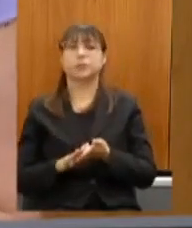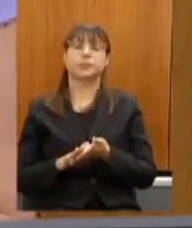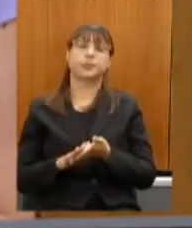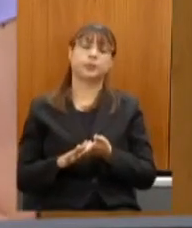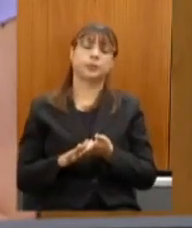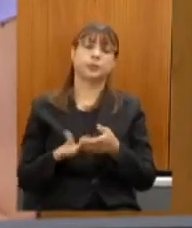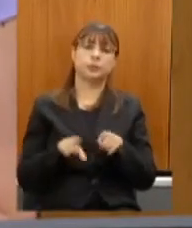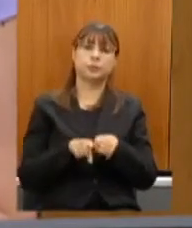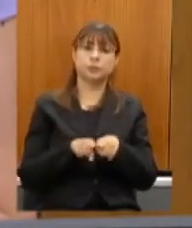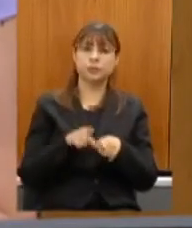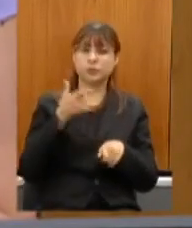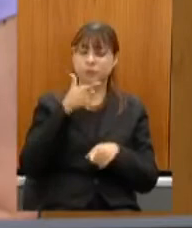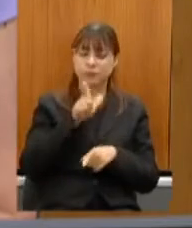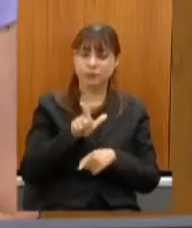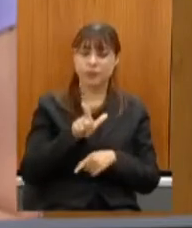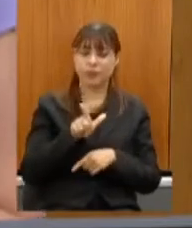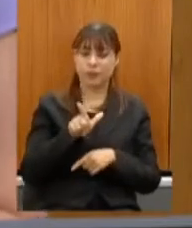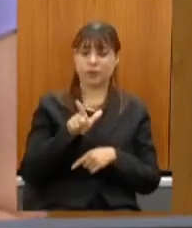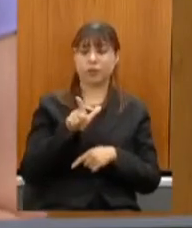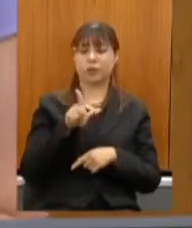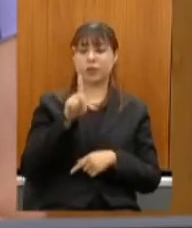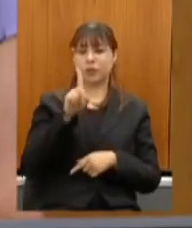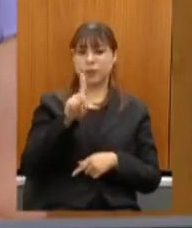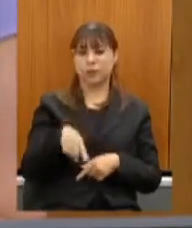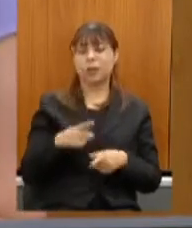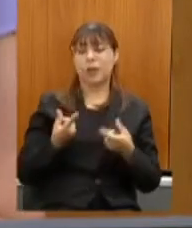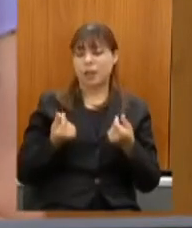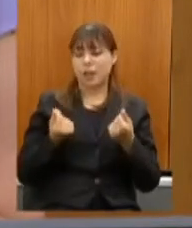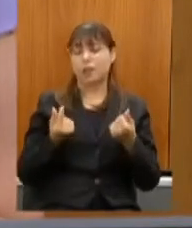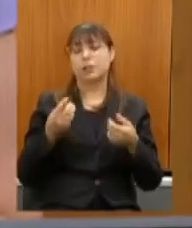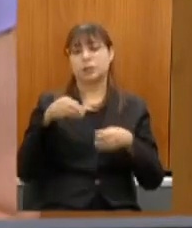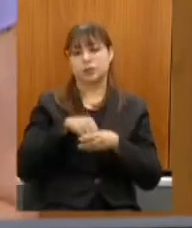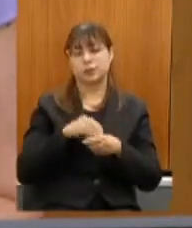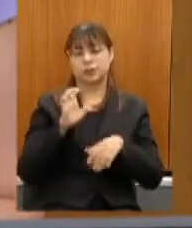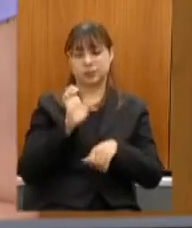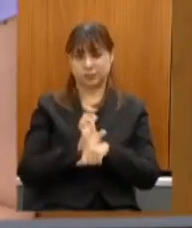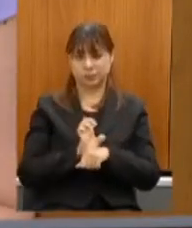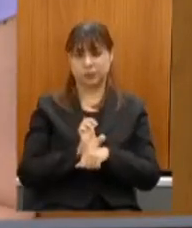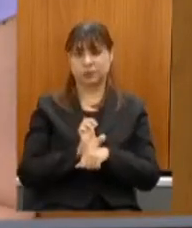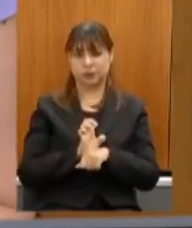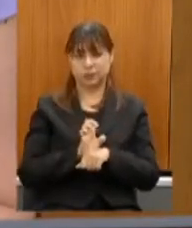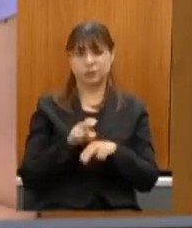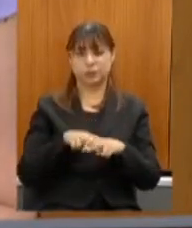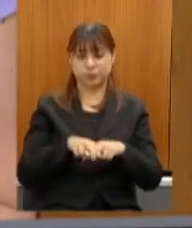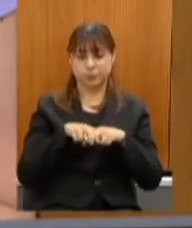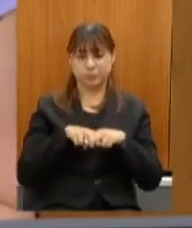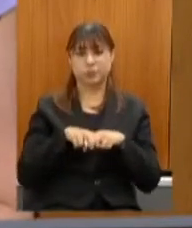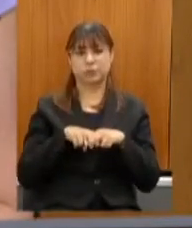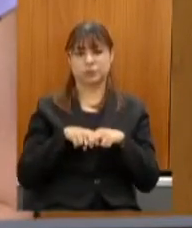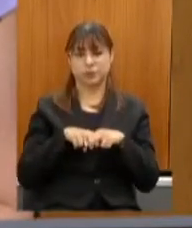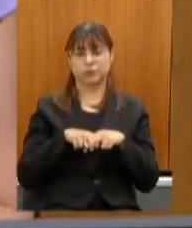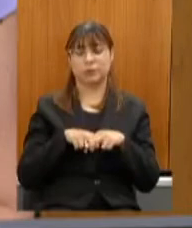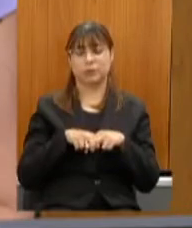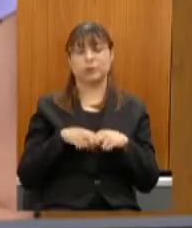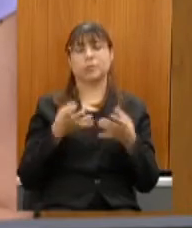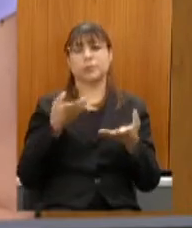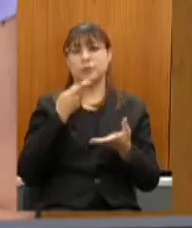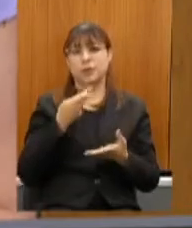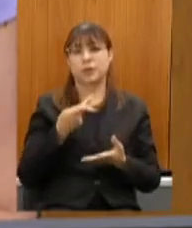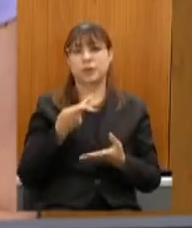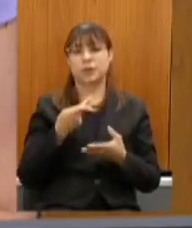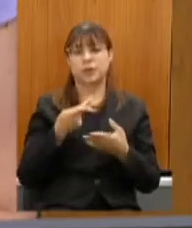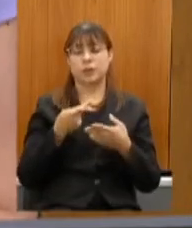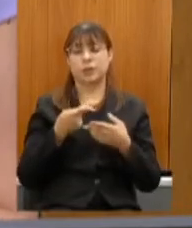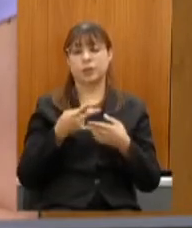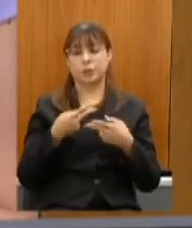a possibilidade da gente ter um ciclo virtuoso de riqueza dentro do nosso estado e por isso que eu fiz questão de falar sobre alguns